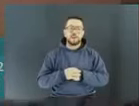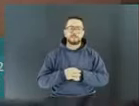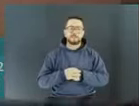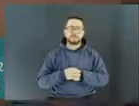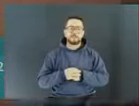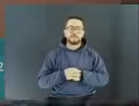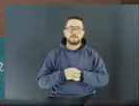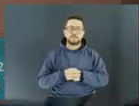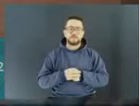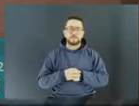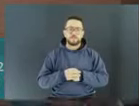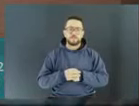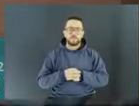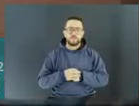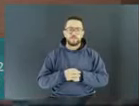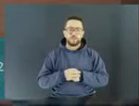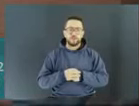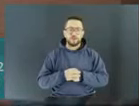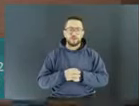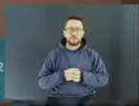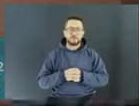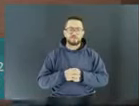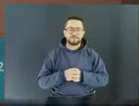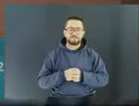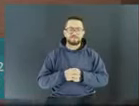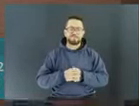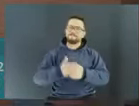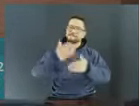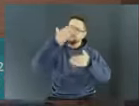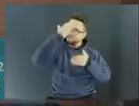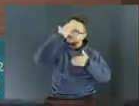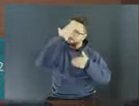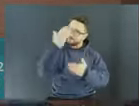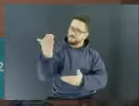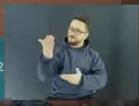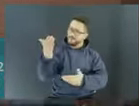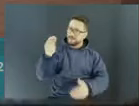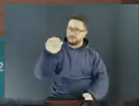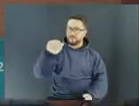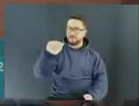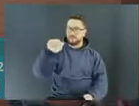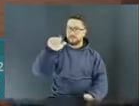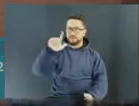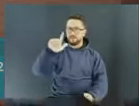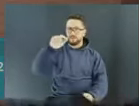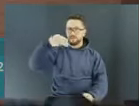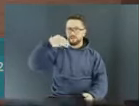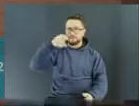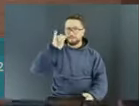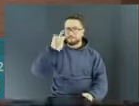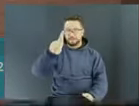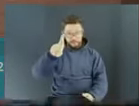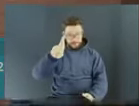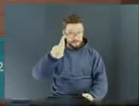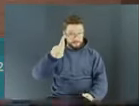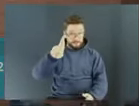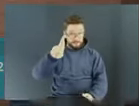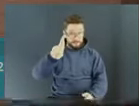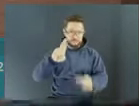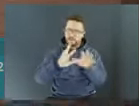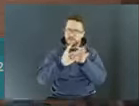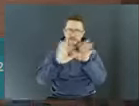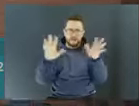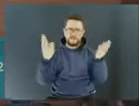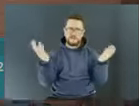Obrigado. Nós agradecemos o Almir Parigô de Souza. Pode ficar à vontade para responder as perguntas